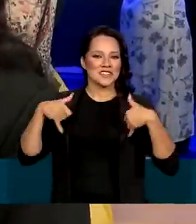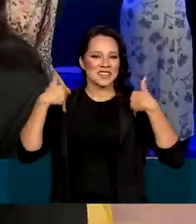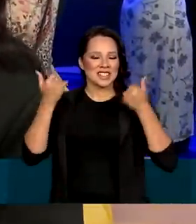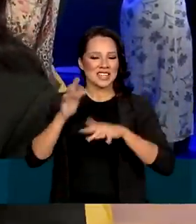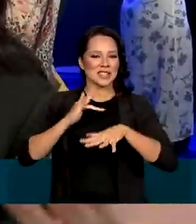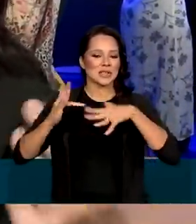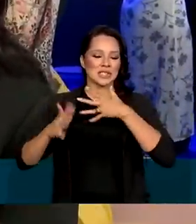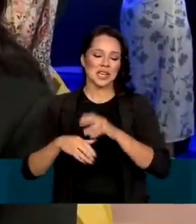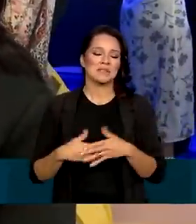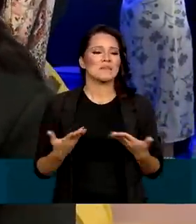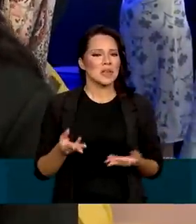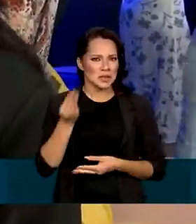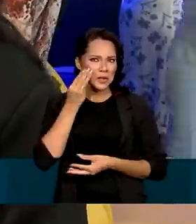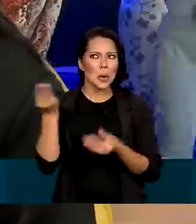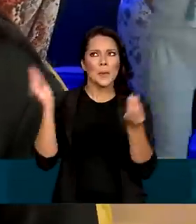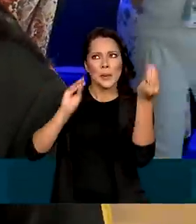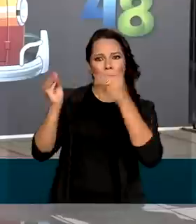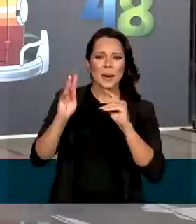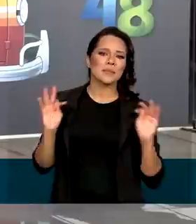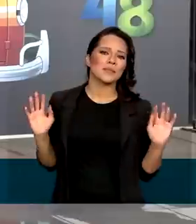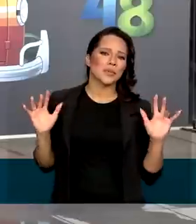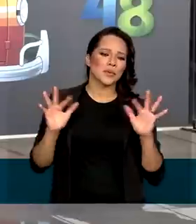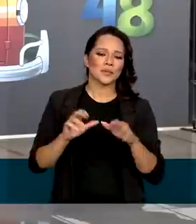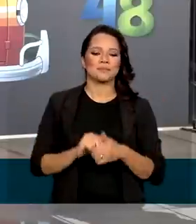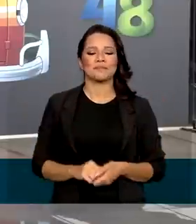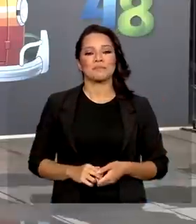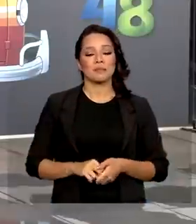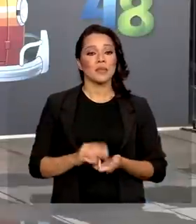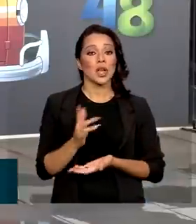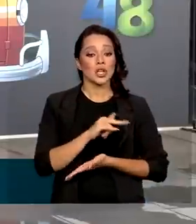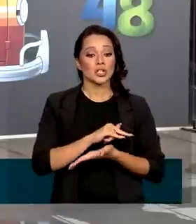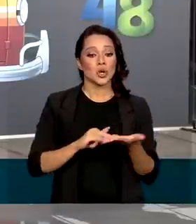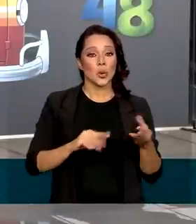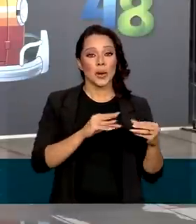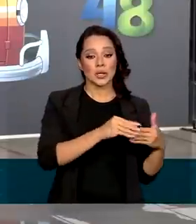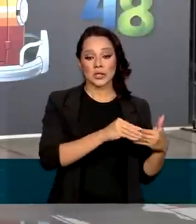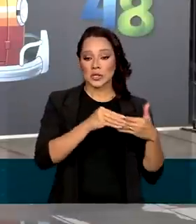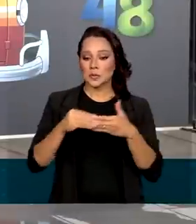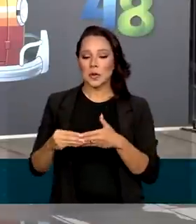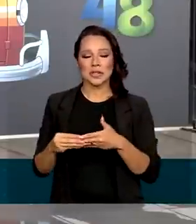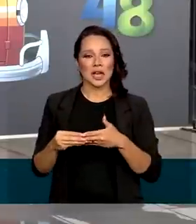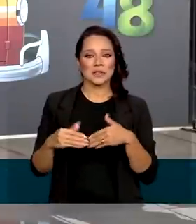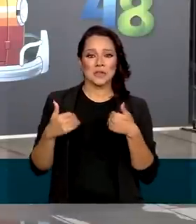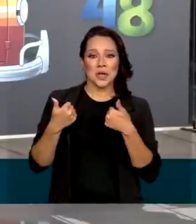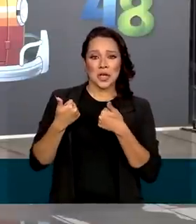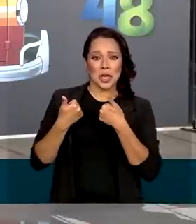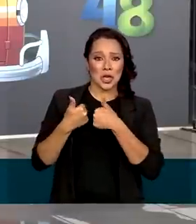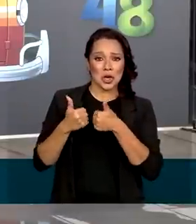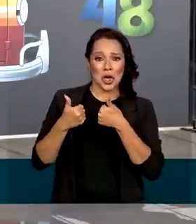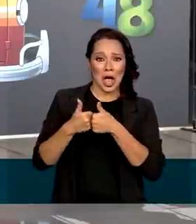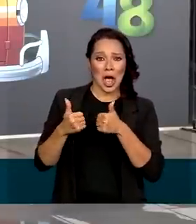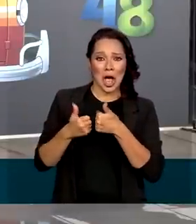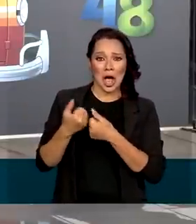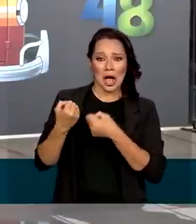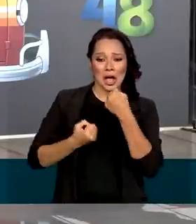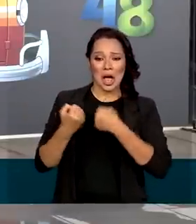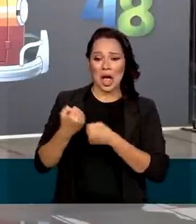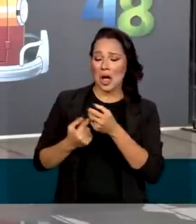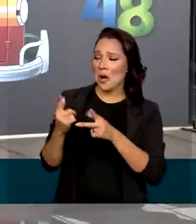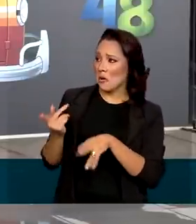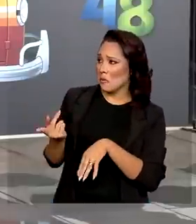nas redes sociais e a gente tentou botar isso tudo junto. De documentos transportados em combis como essa, passando pela